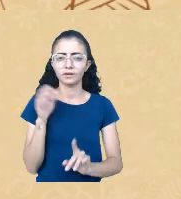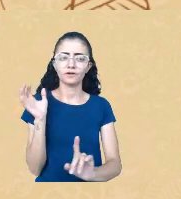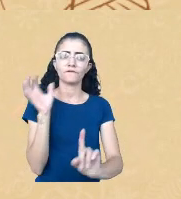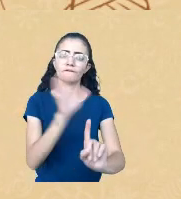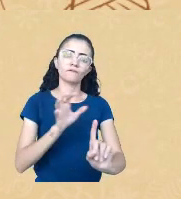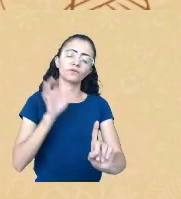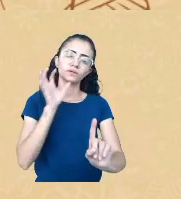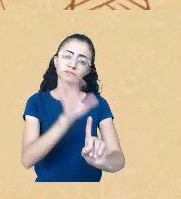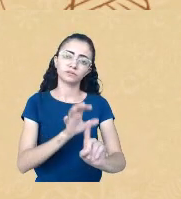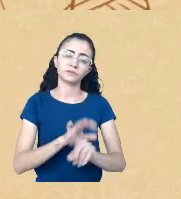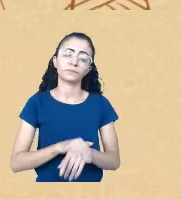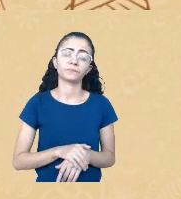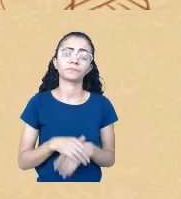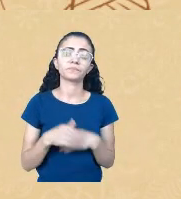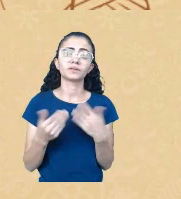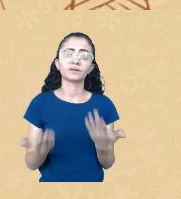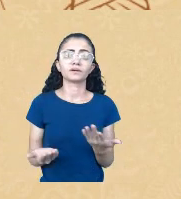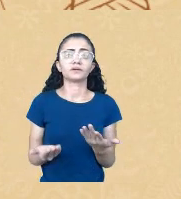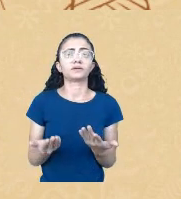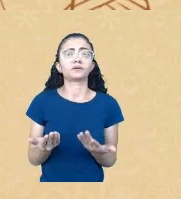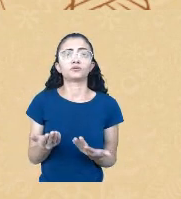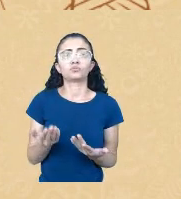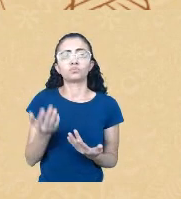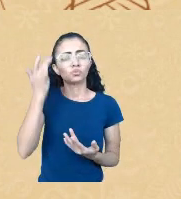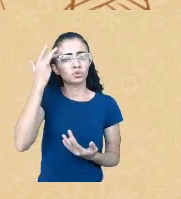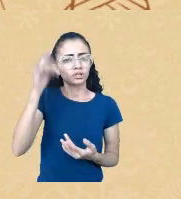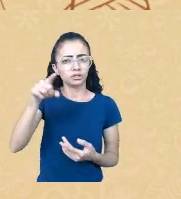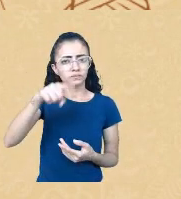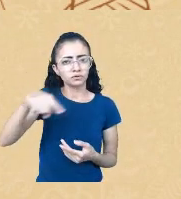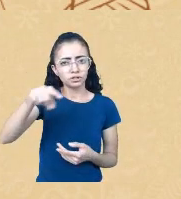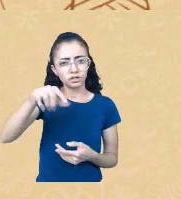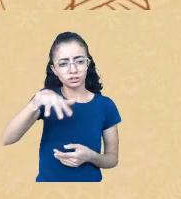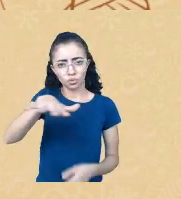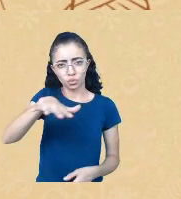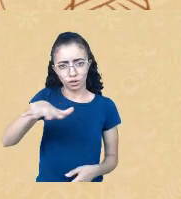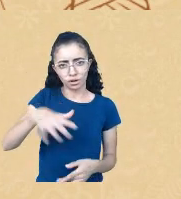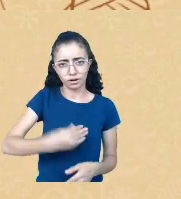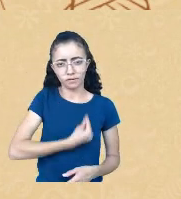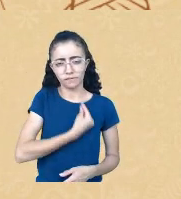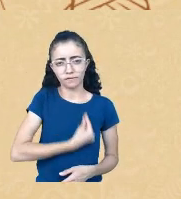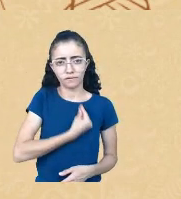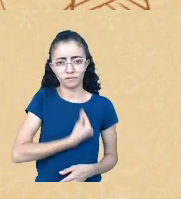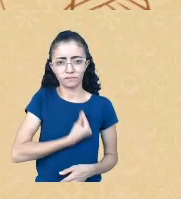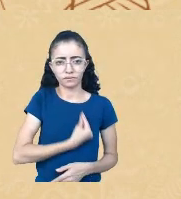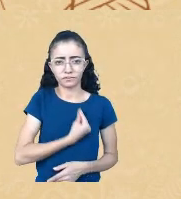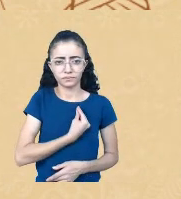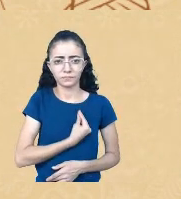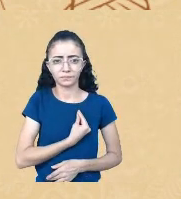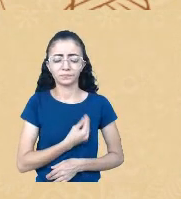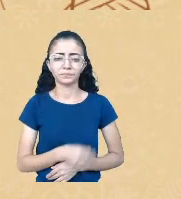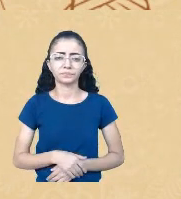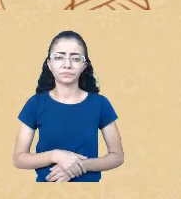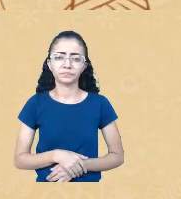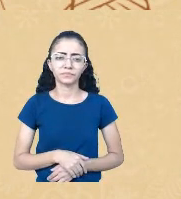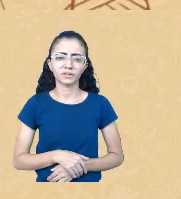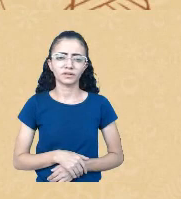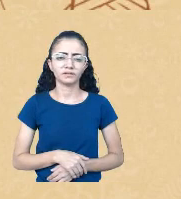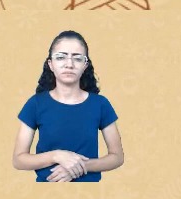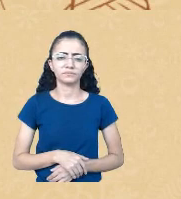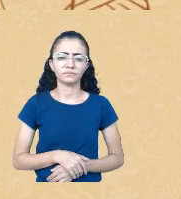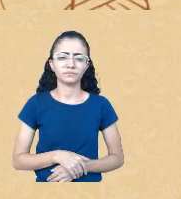região de vocês também tem isso, né? Mas na minha formação, o Descartes, toda vez que ele aparece, ele é malhado, né? Todo mundo critica o